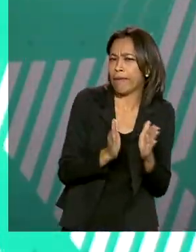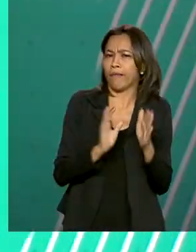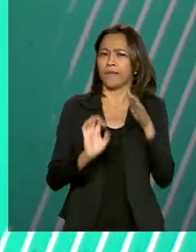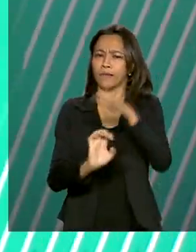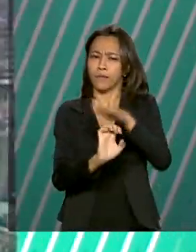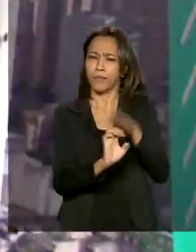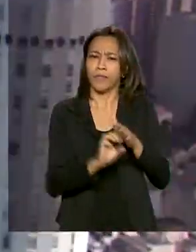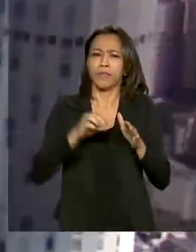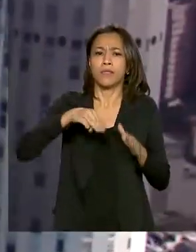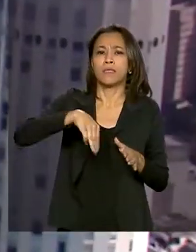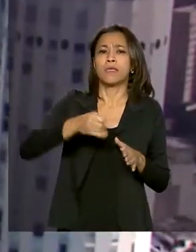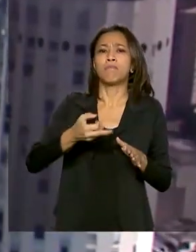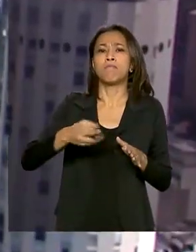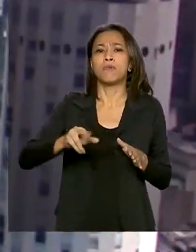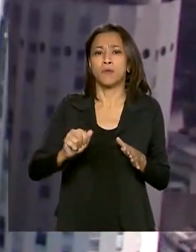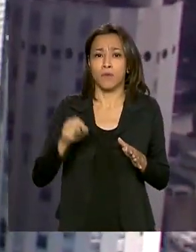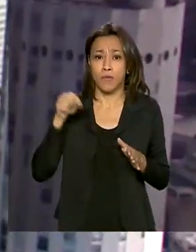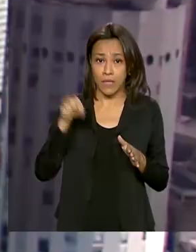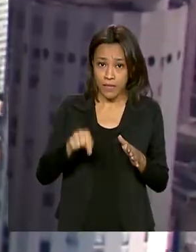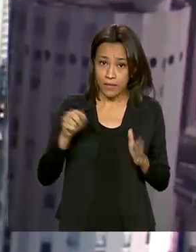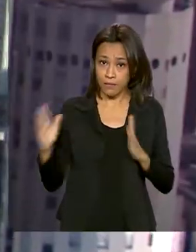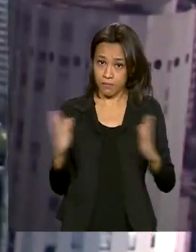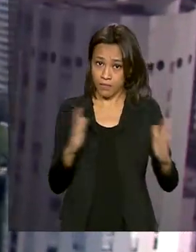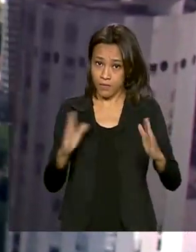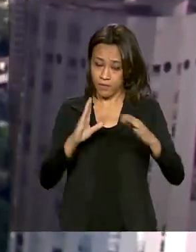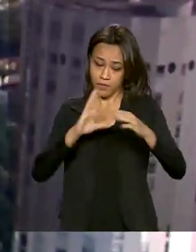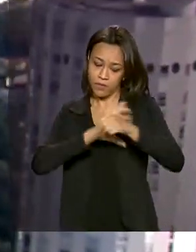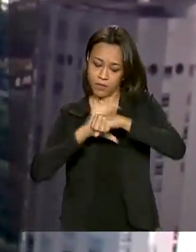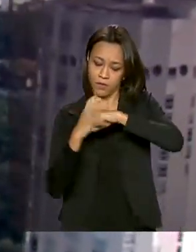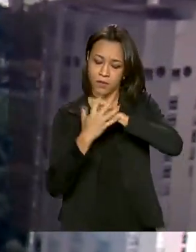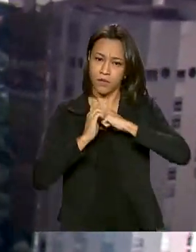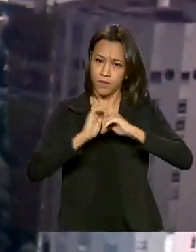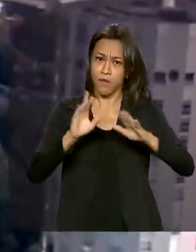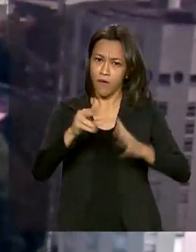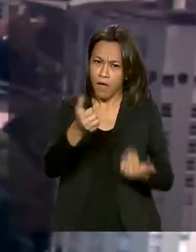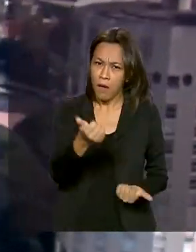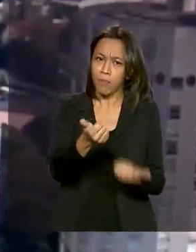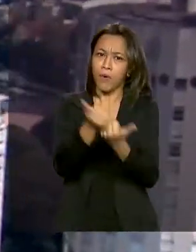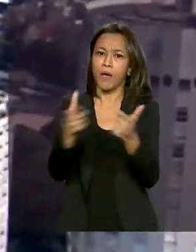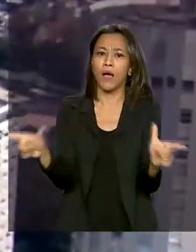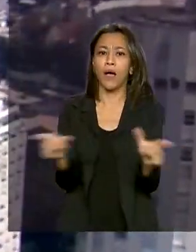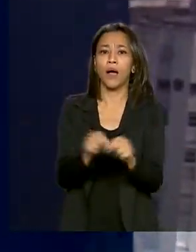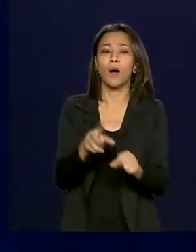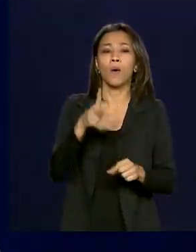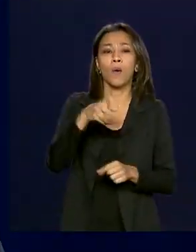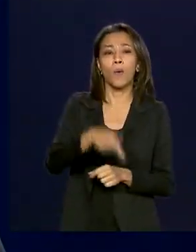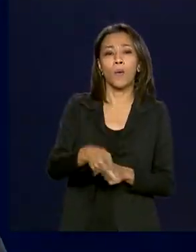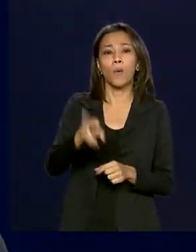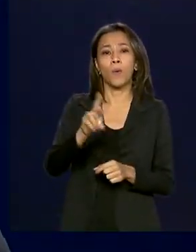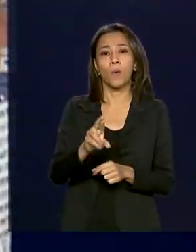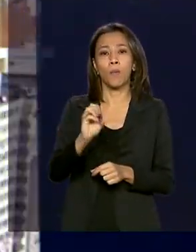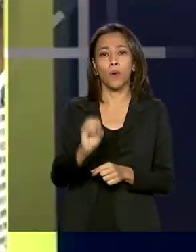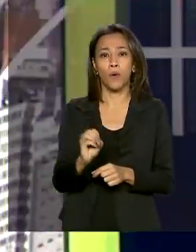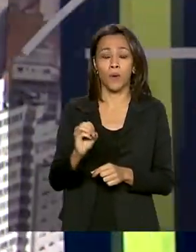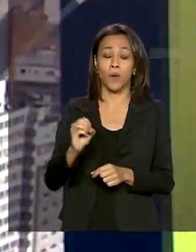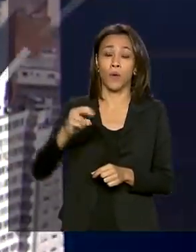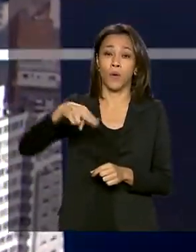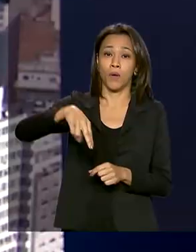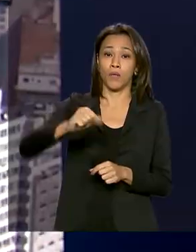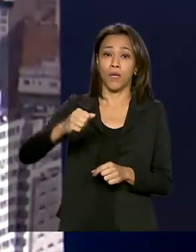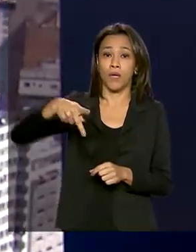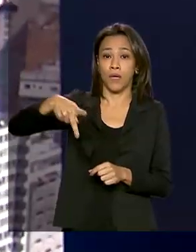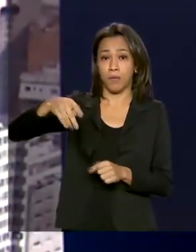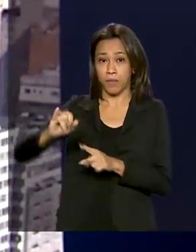nesse período de pandemia. A iniciativa deve fortalecer o PRONAMP, que foi prorrogado hoje. Igor Santos tem as